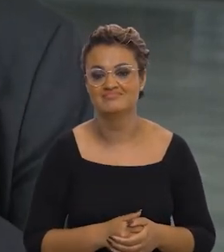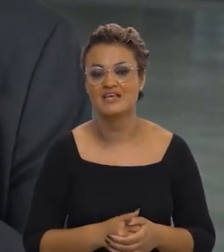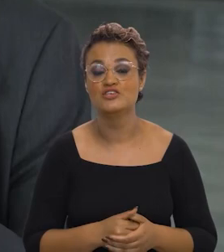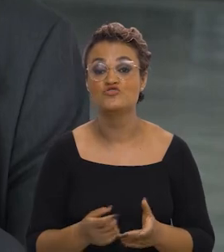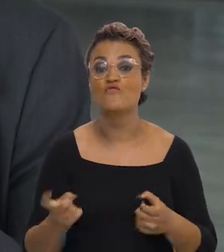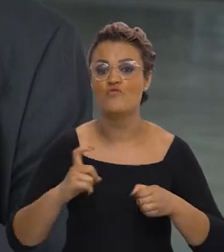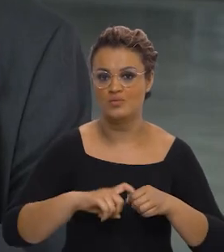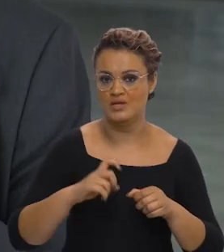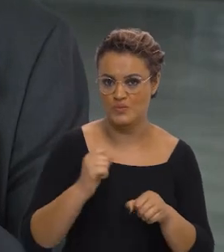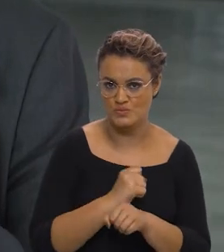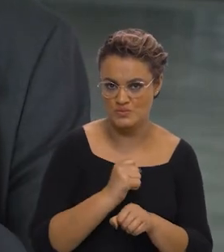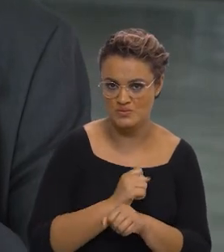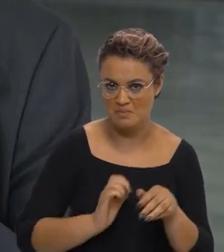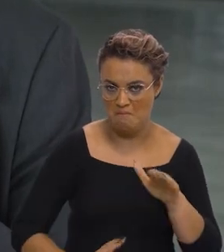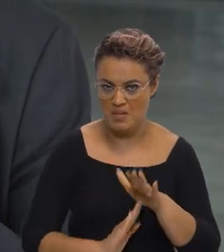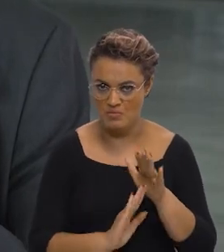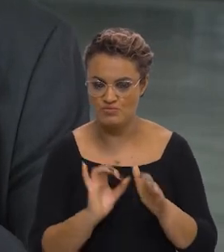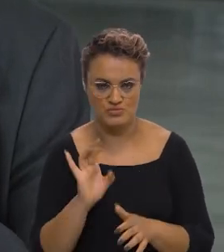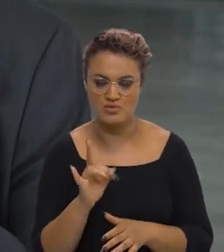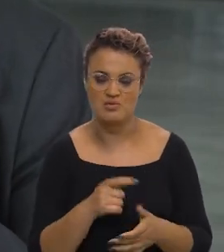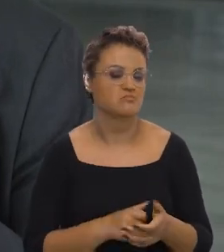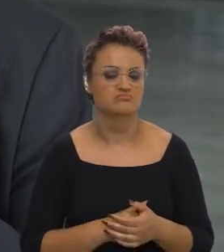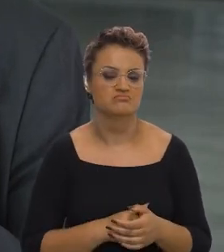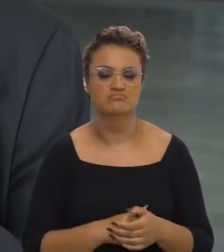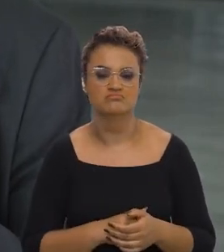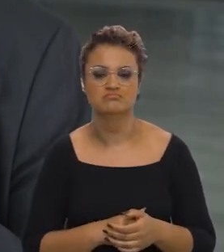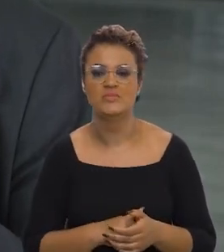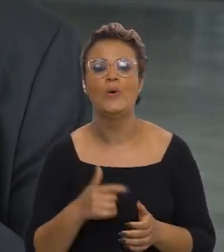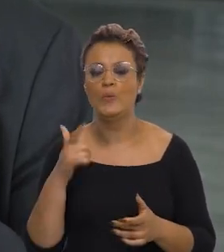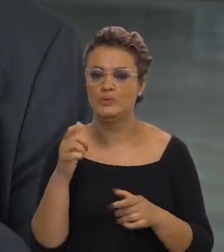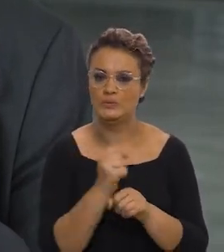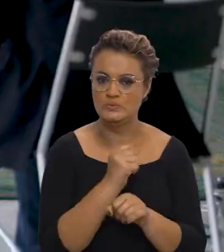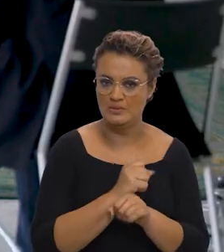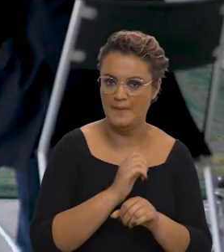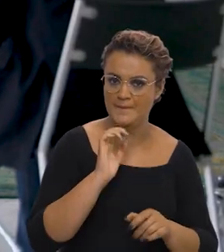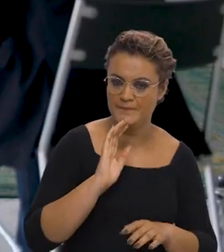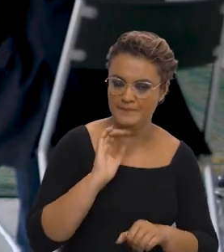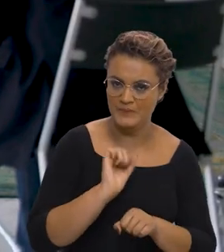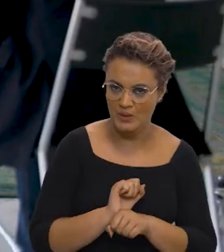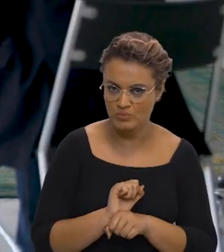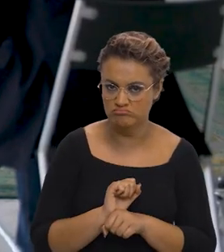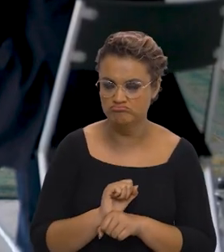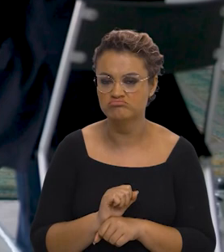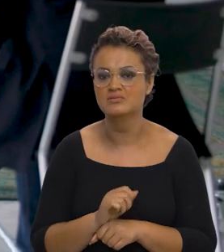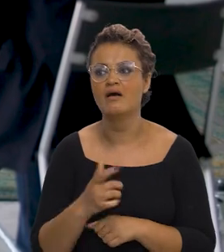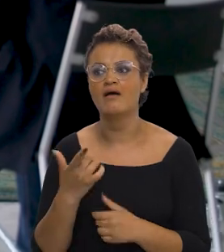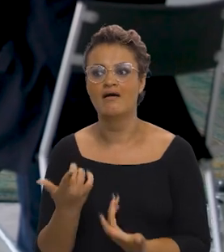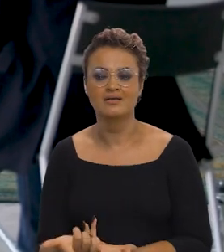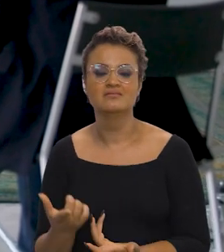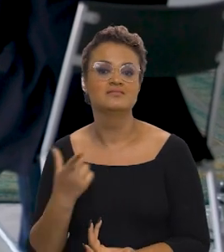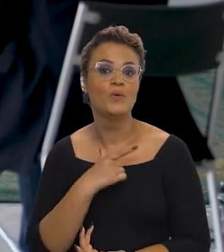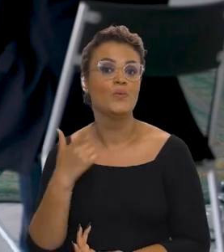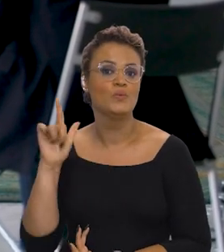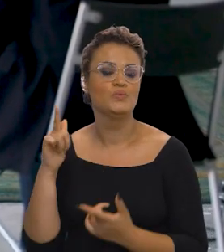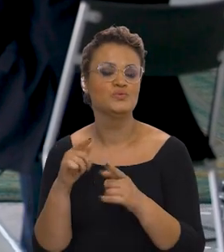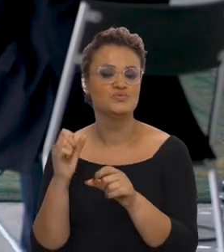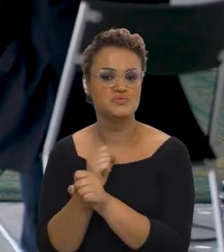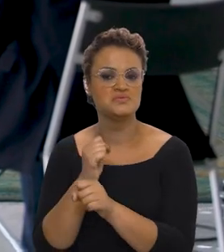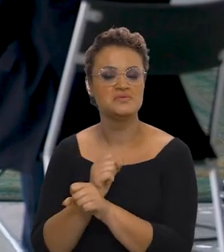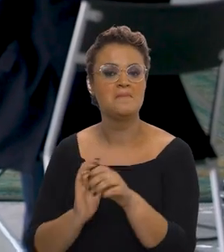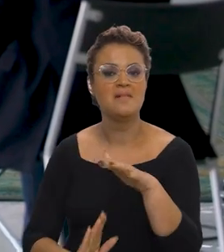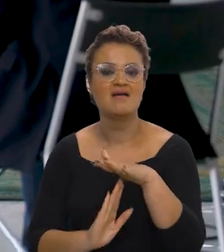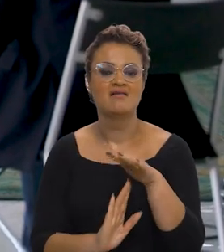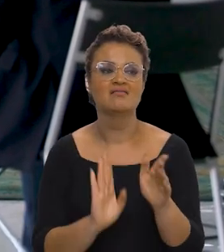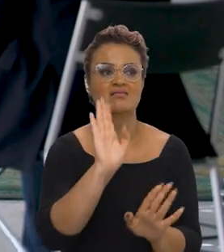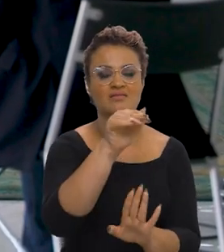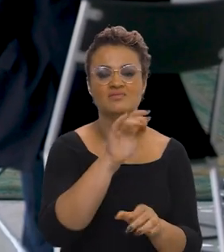não só retomar as obras paradas, um grande volume é a partir das obras paradas, então, aí era o que existia de obra